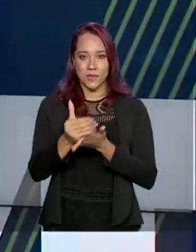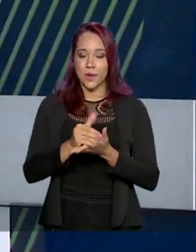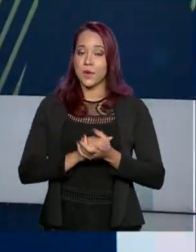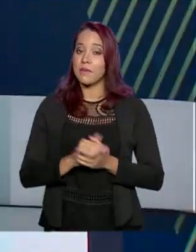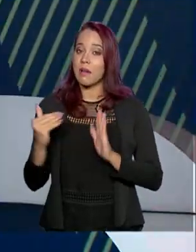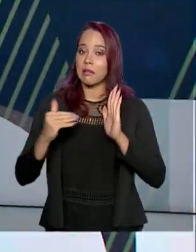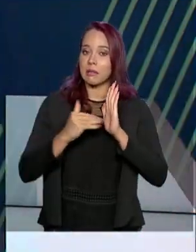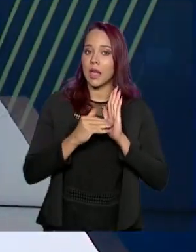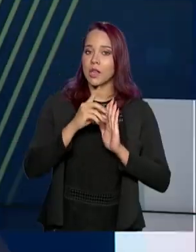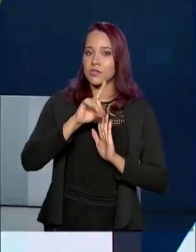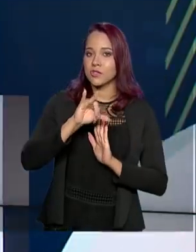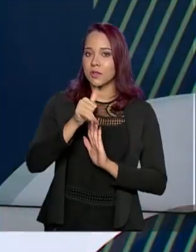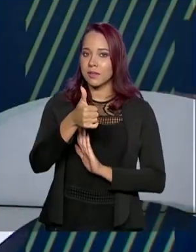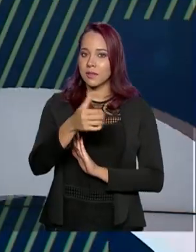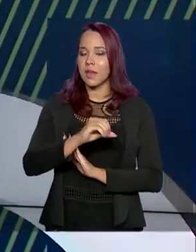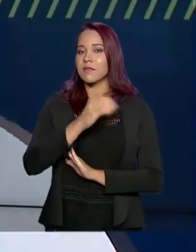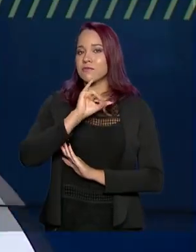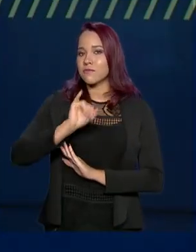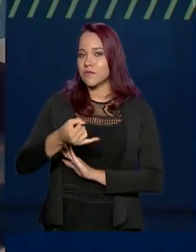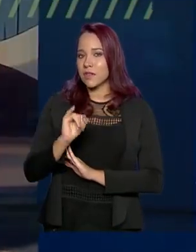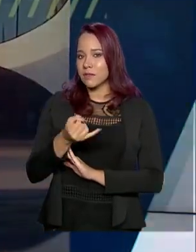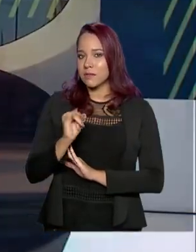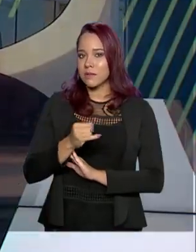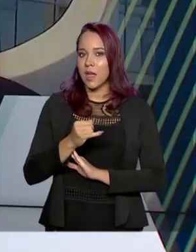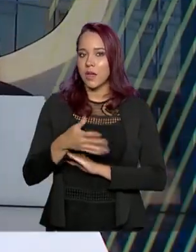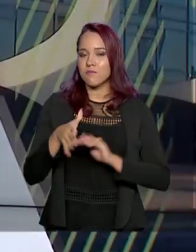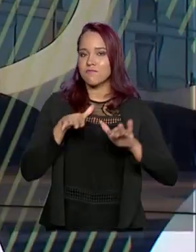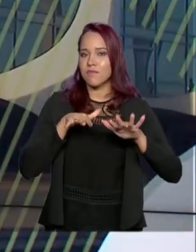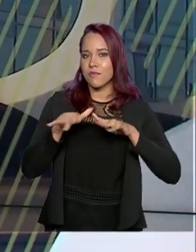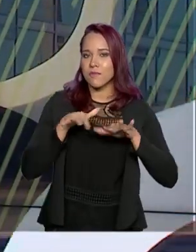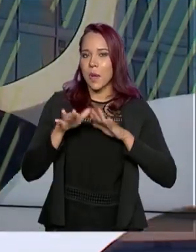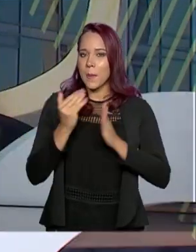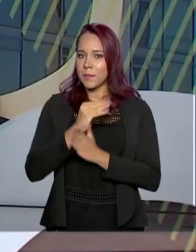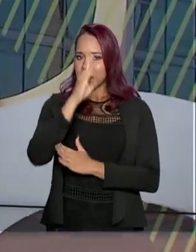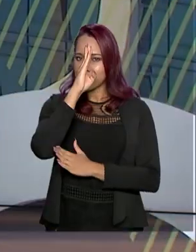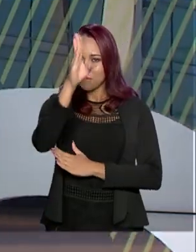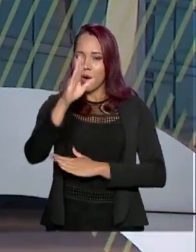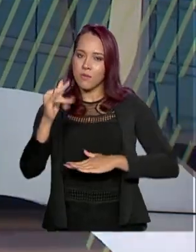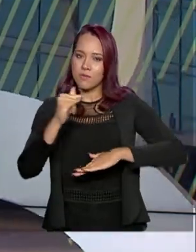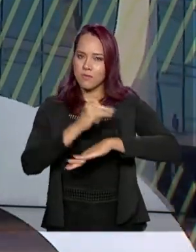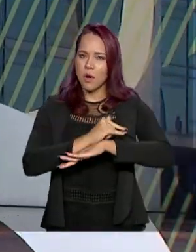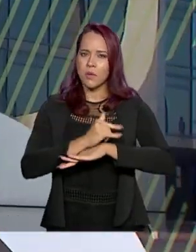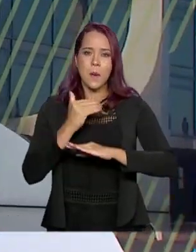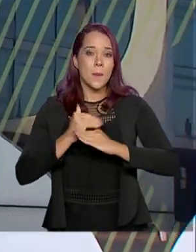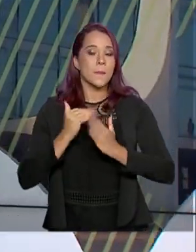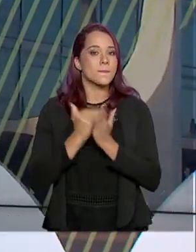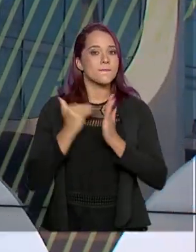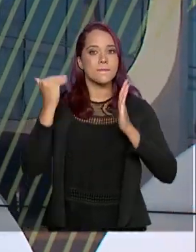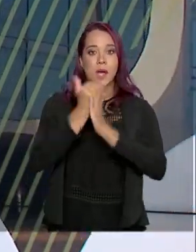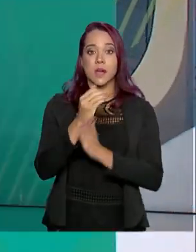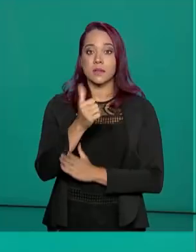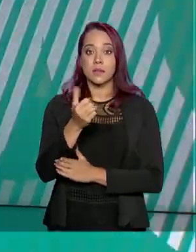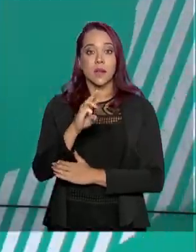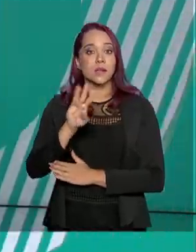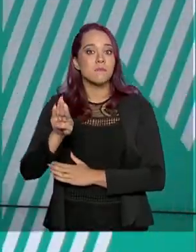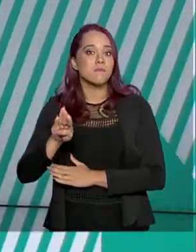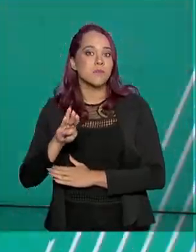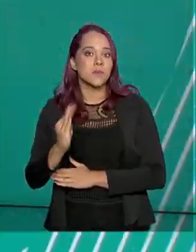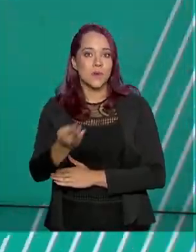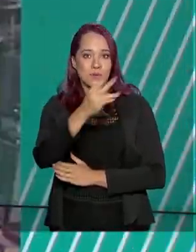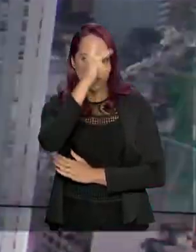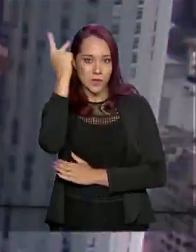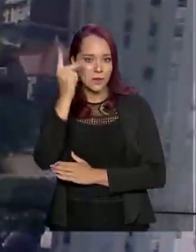dia 10 de janeiro. O movimento nos principais terminais deve superar 13 milhões de passageiros.